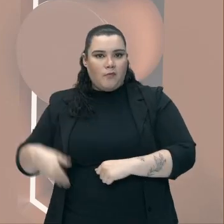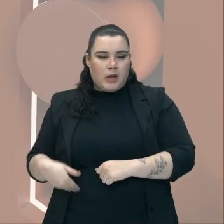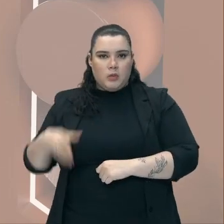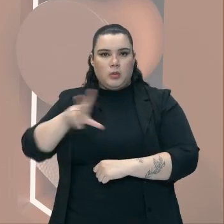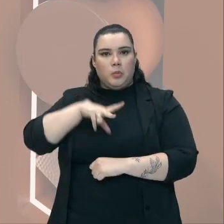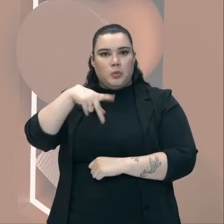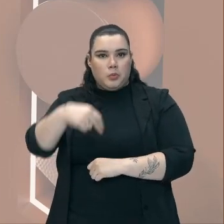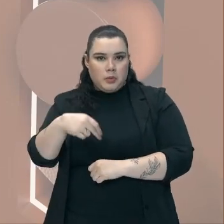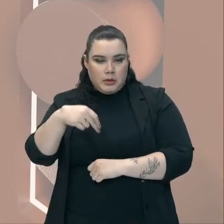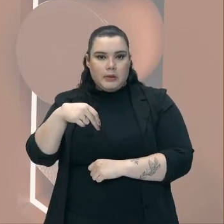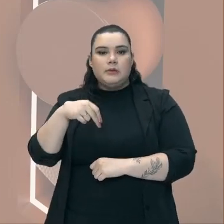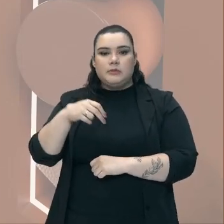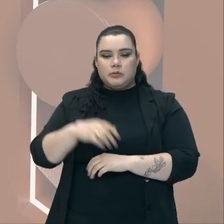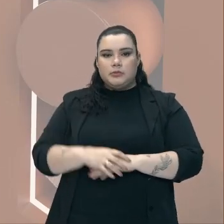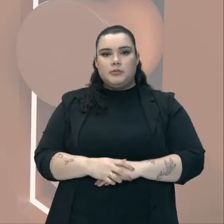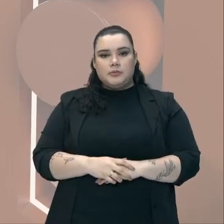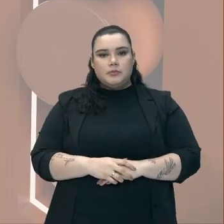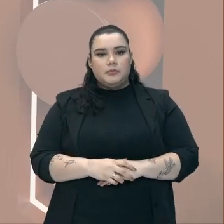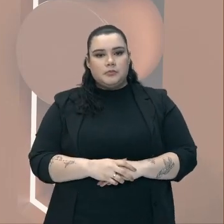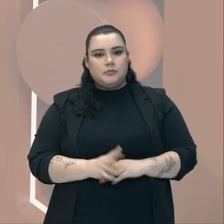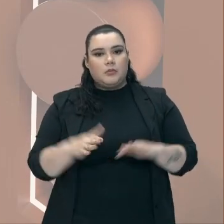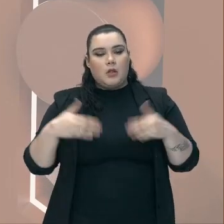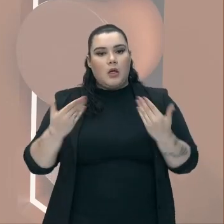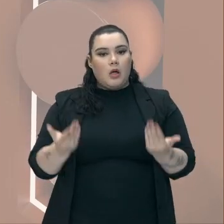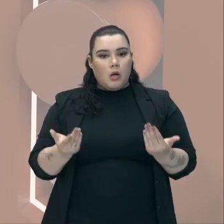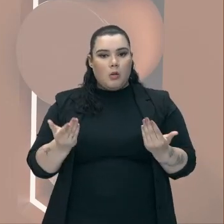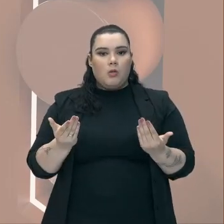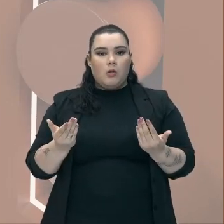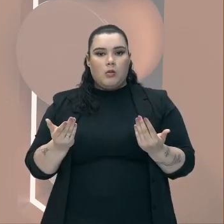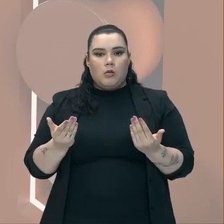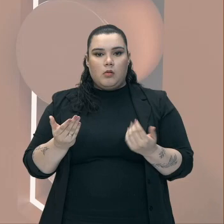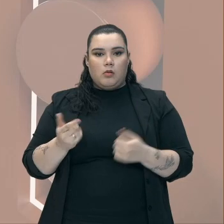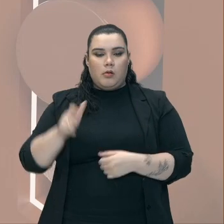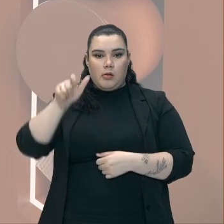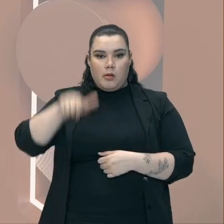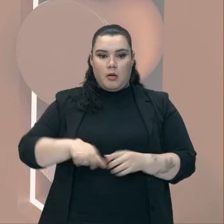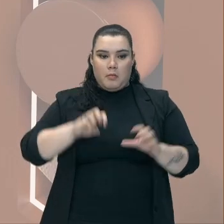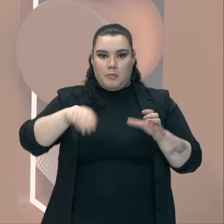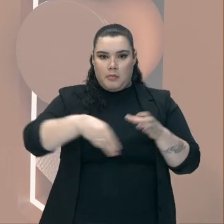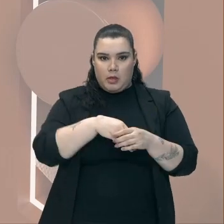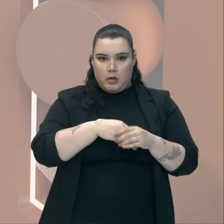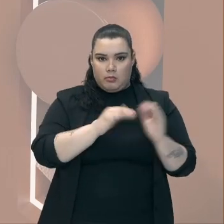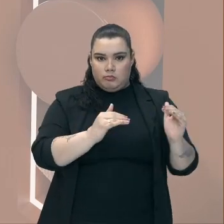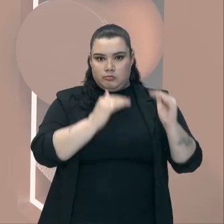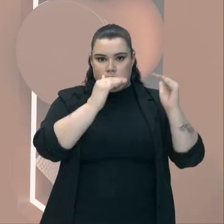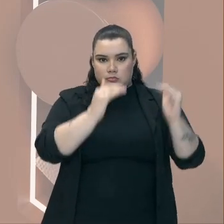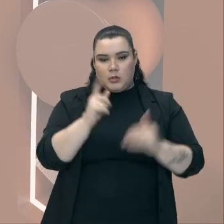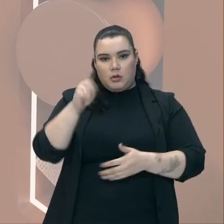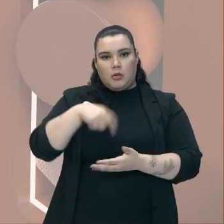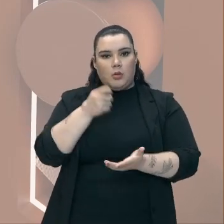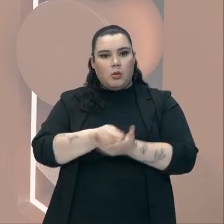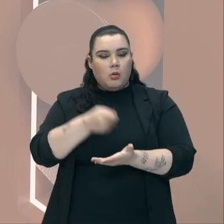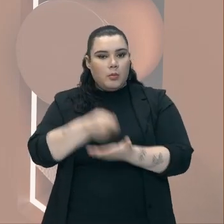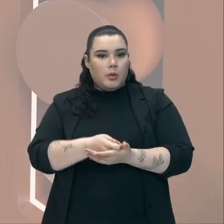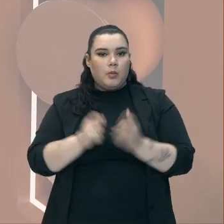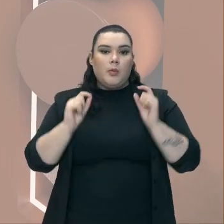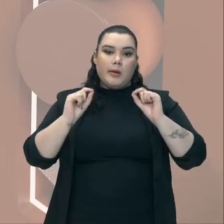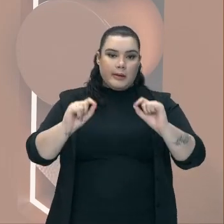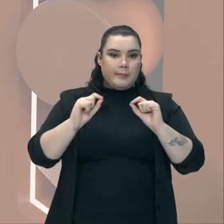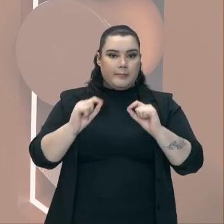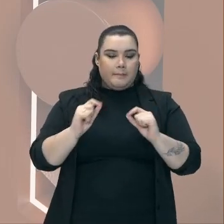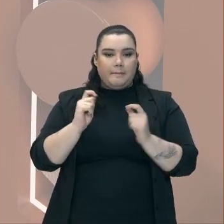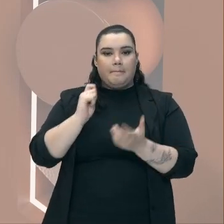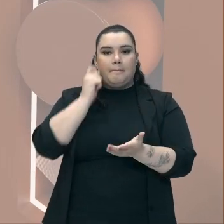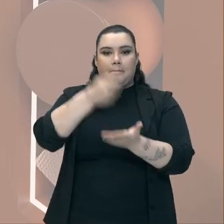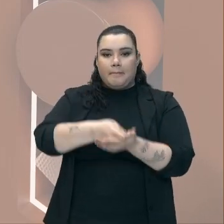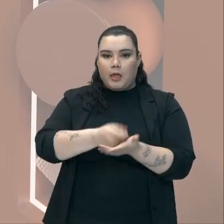esse Indivíduo Esse Esse membro Da elite Colonial Era obrigado então A pagar os